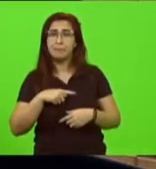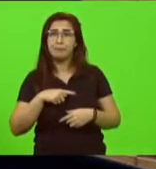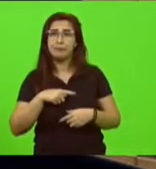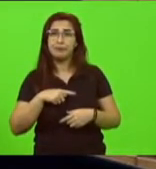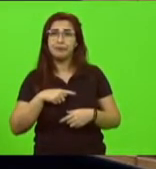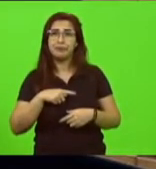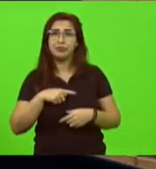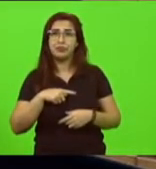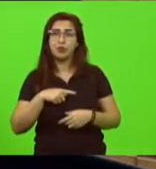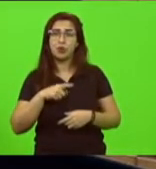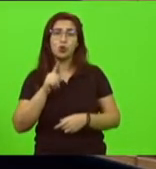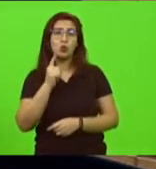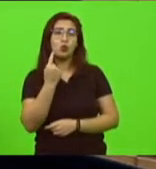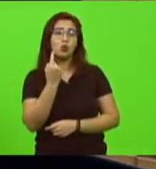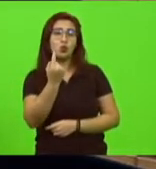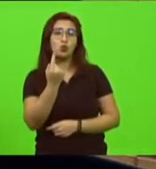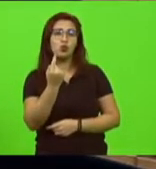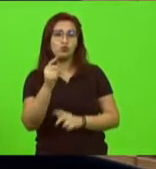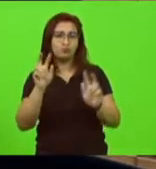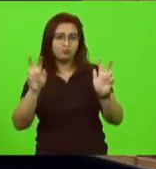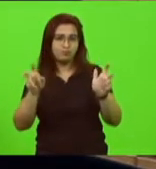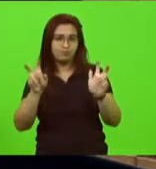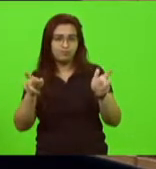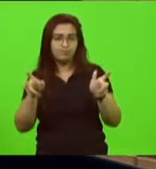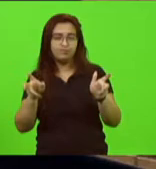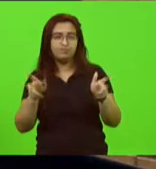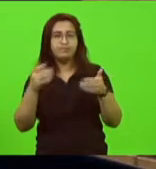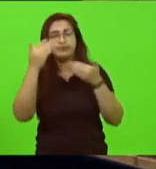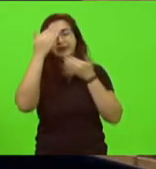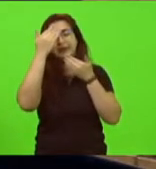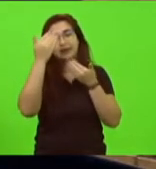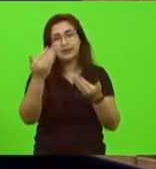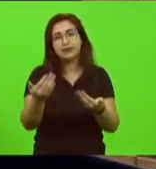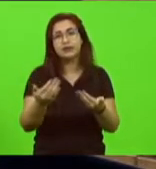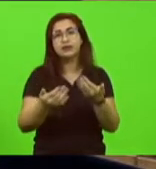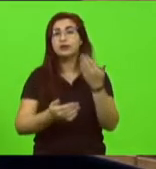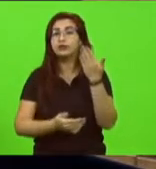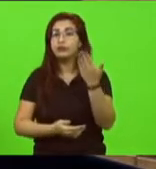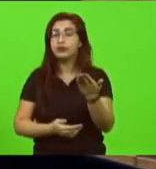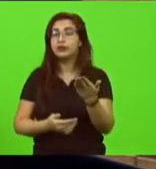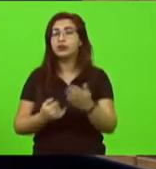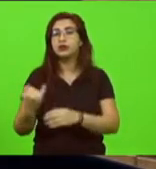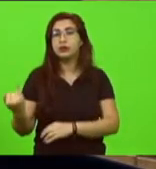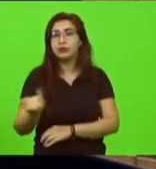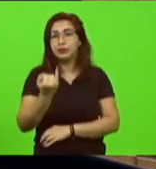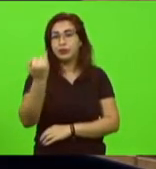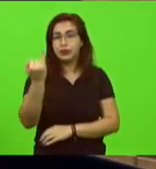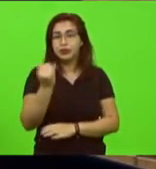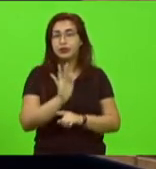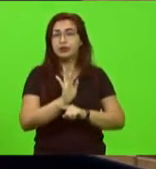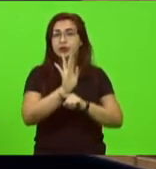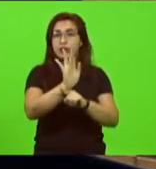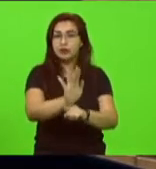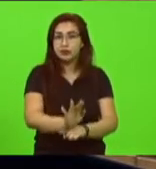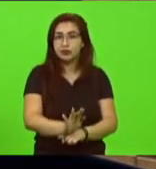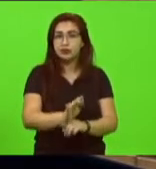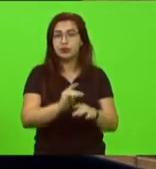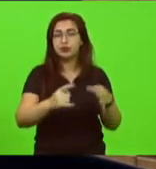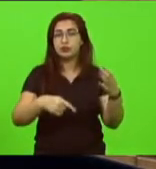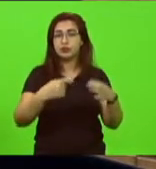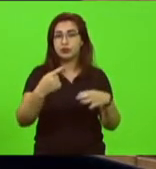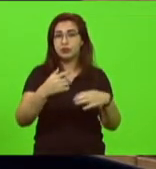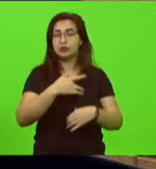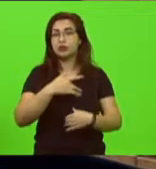fazer um parágrafo aqui um parêntese para agradecer a sua importantíssima contribuição na Comissão de Saúde nesse